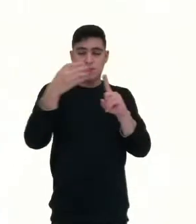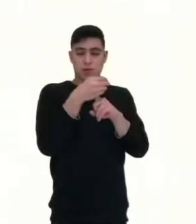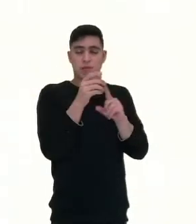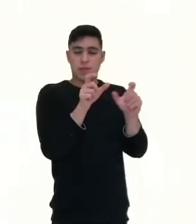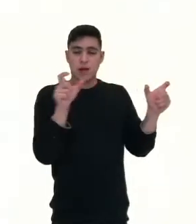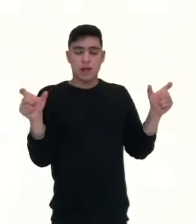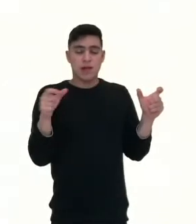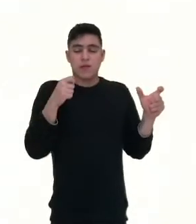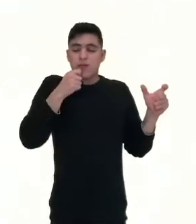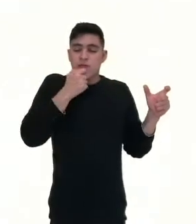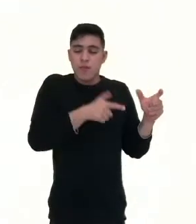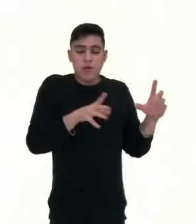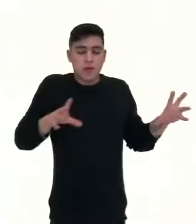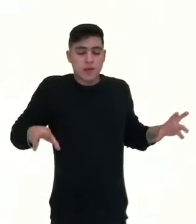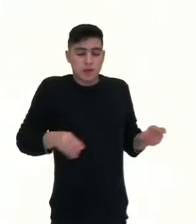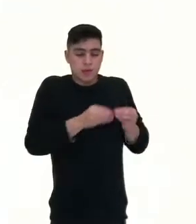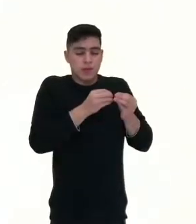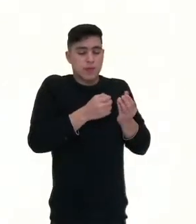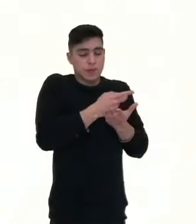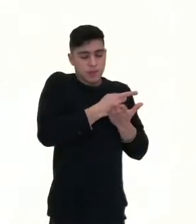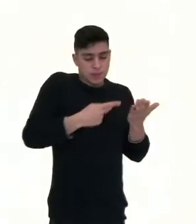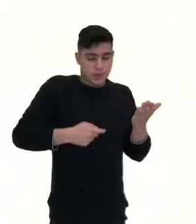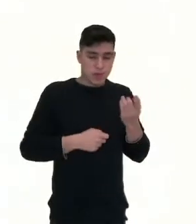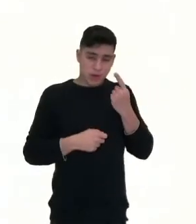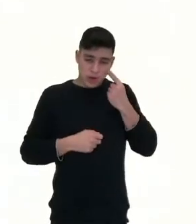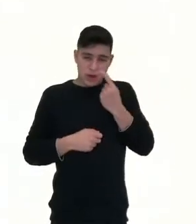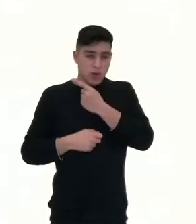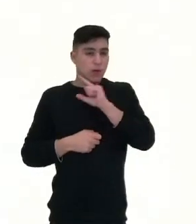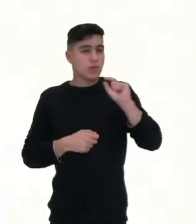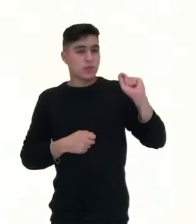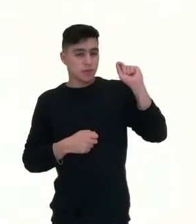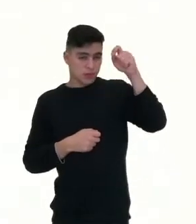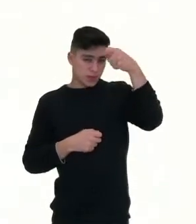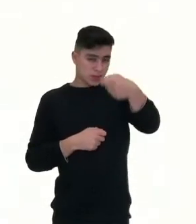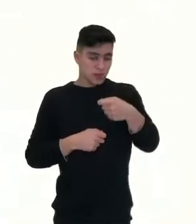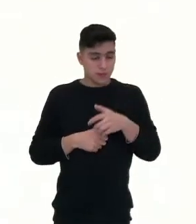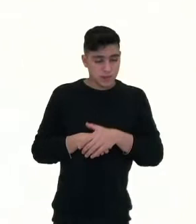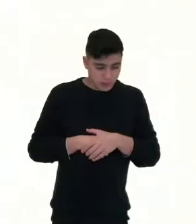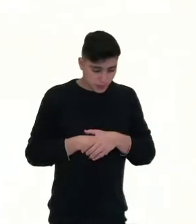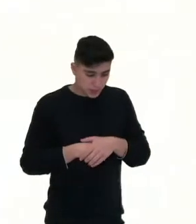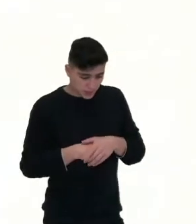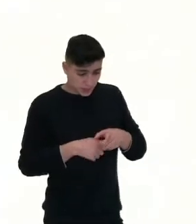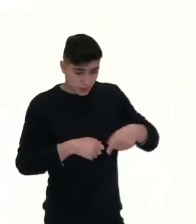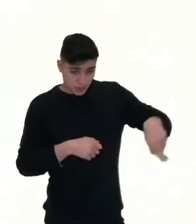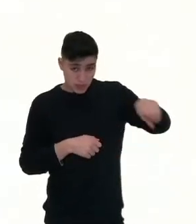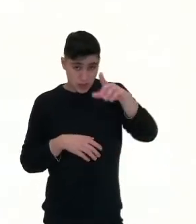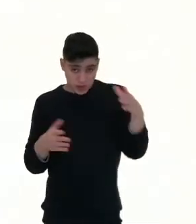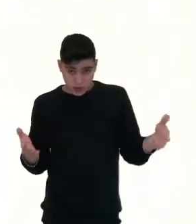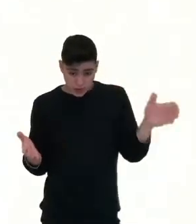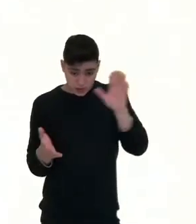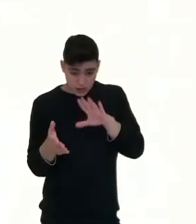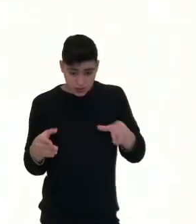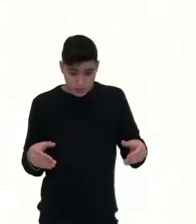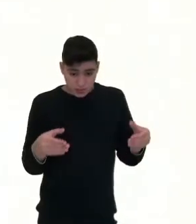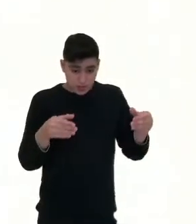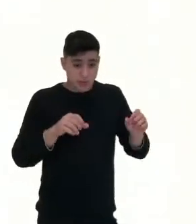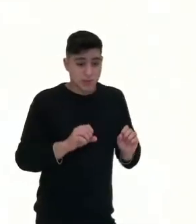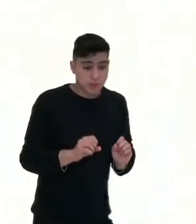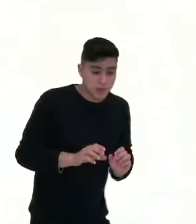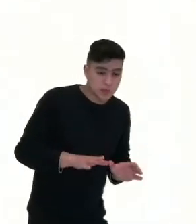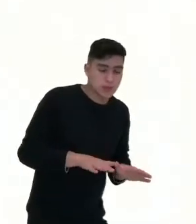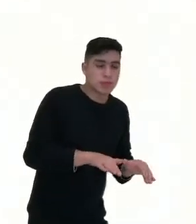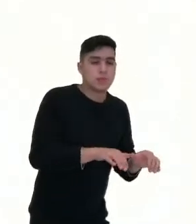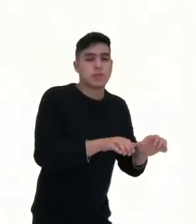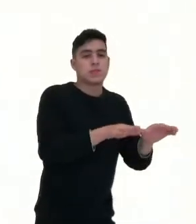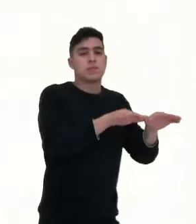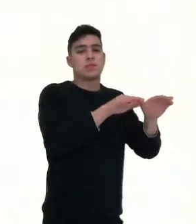humor e da síntese poética. Olha quando ele diz aqui, quando fechas o livro, eles alçam voo, como